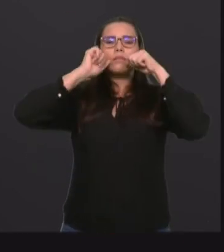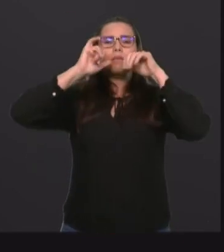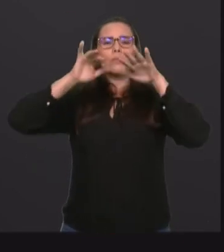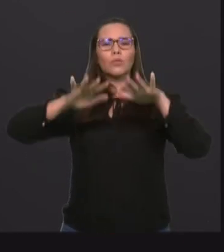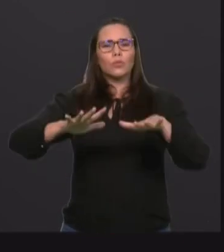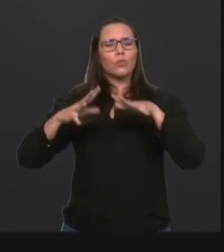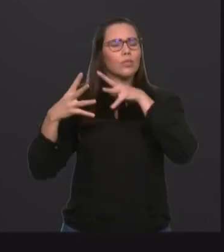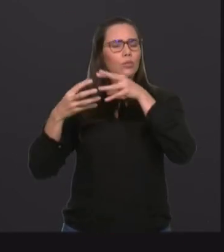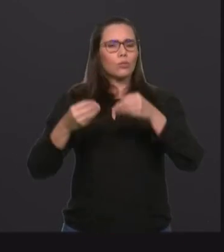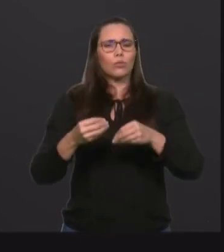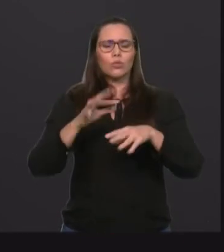restabelecer sua saúde. Obrigado.